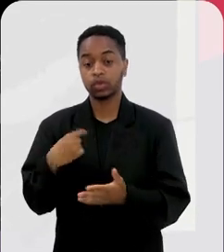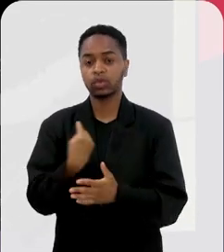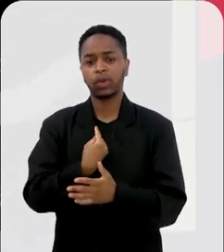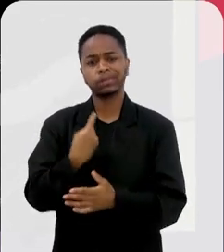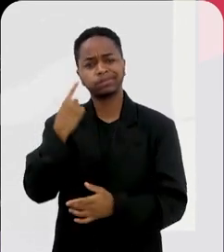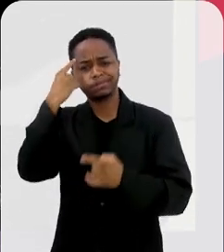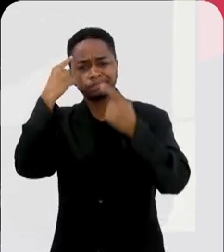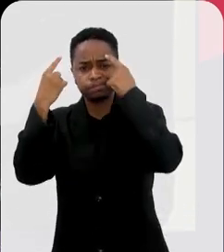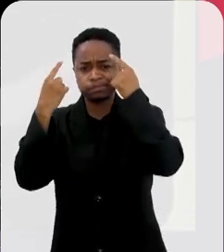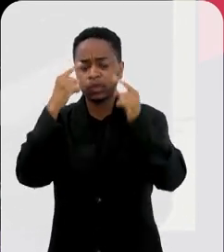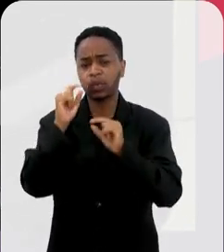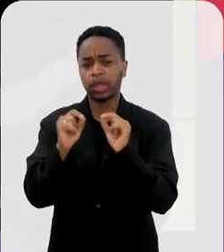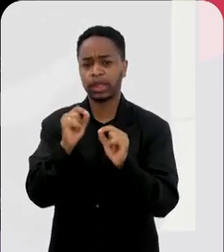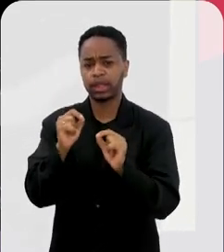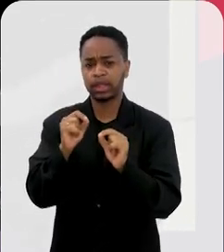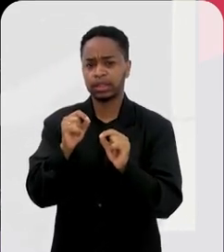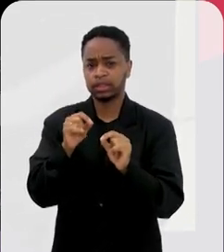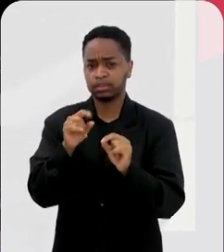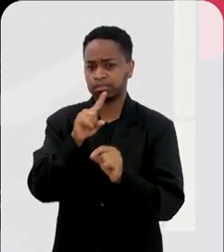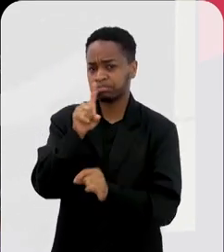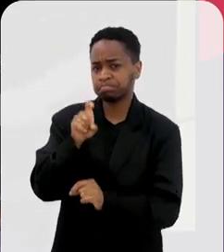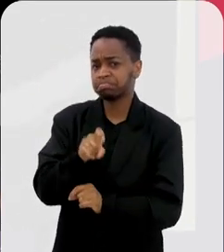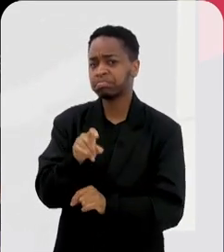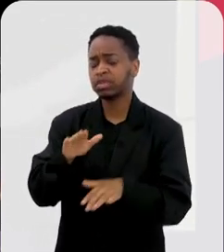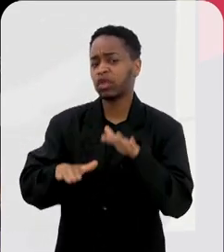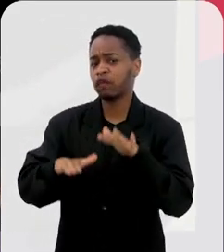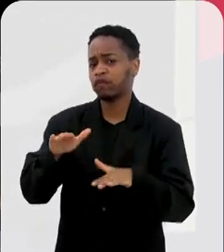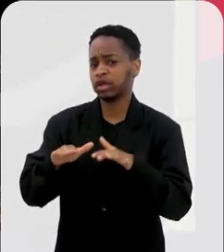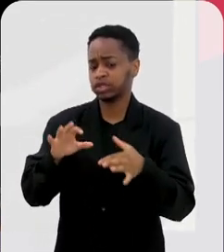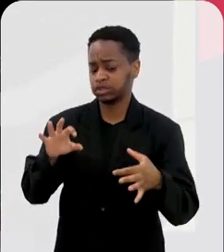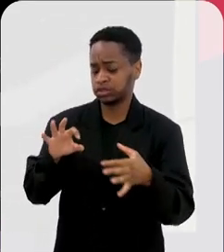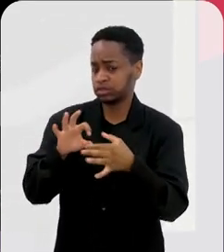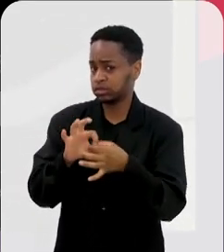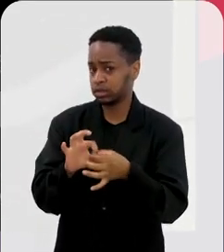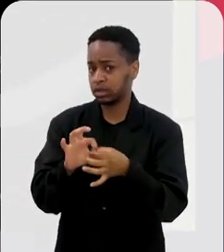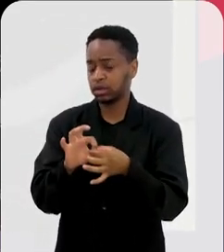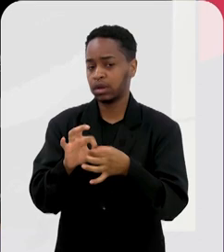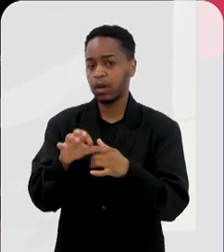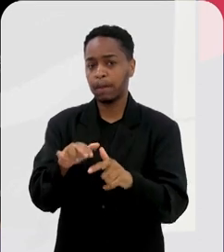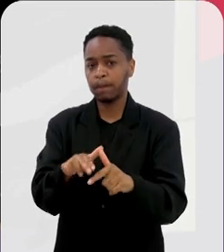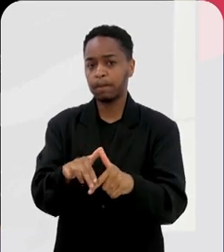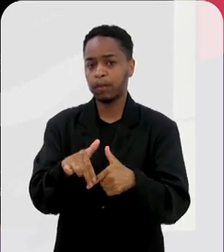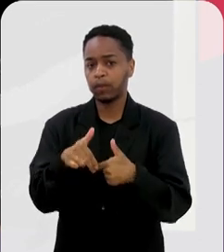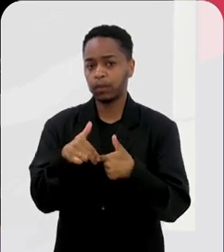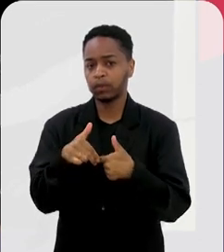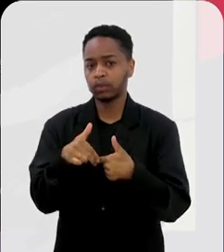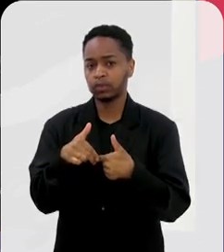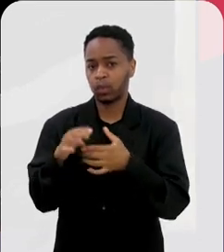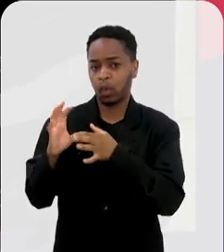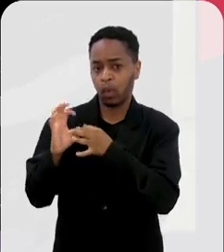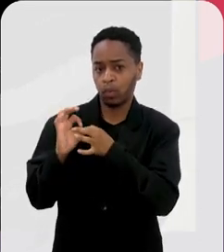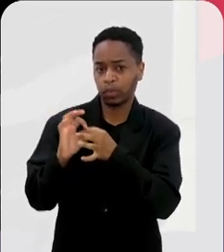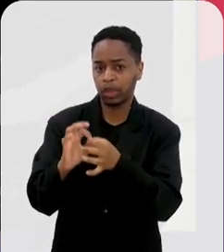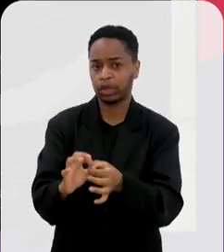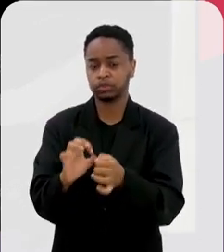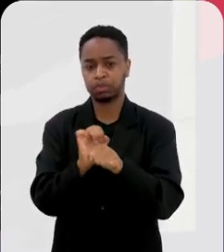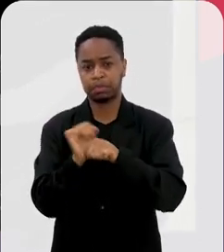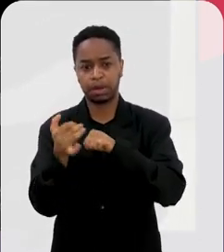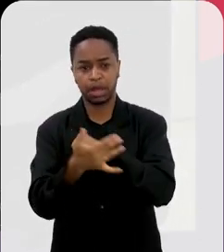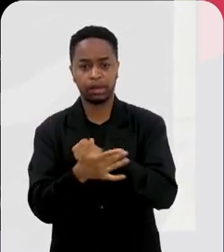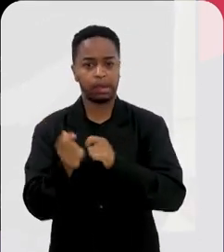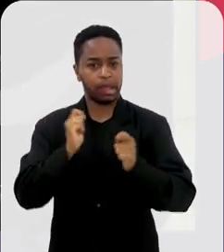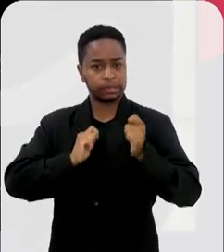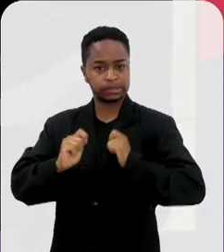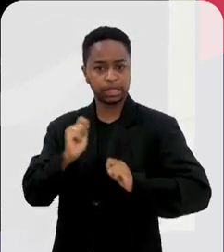pergunta foi, será que isso tem relação com todo o contexto da pandemia,